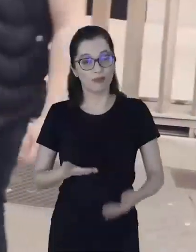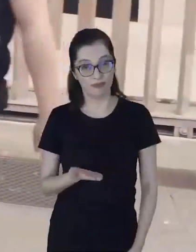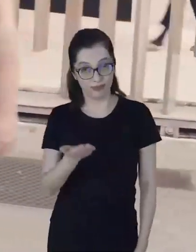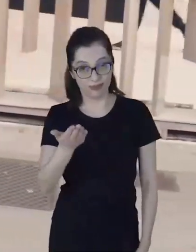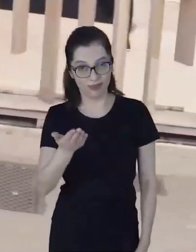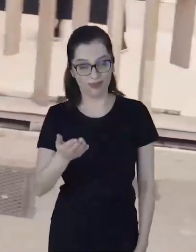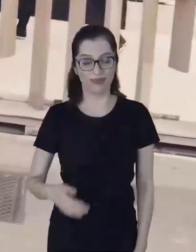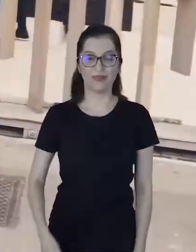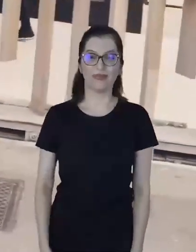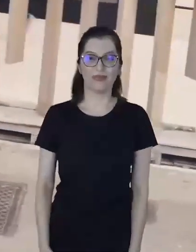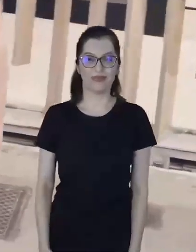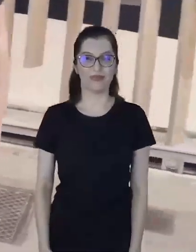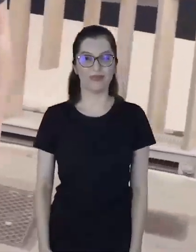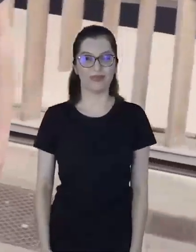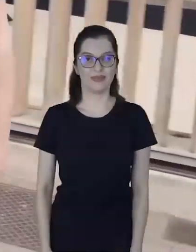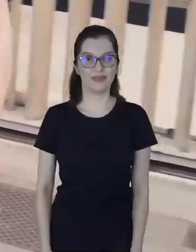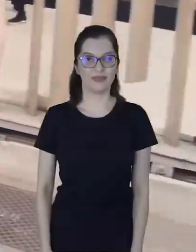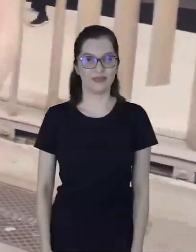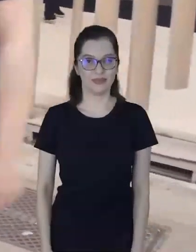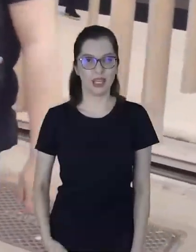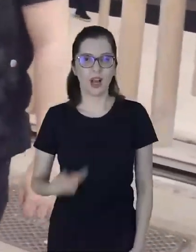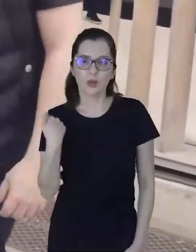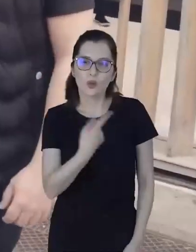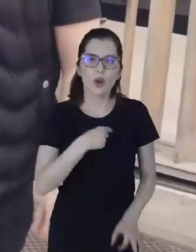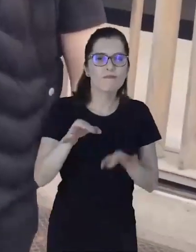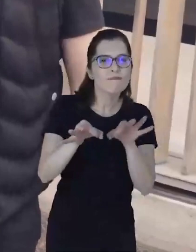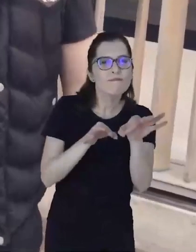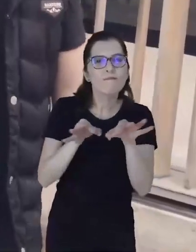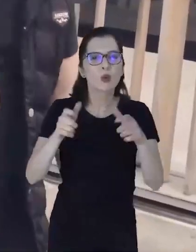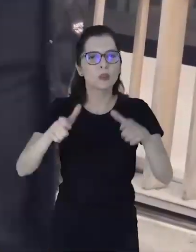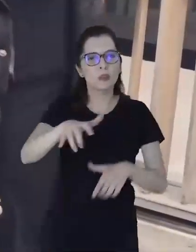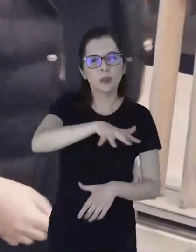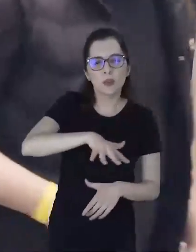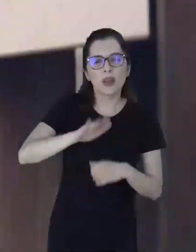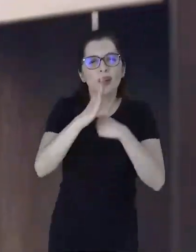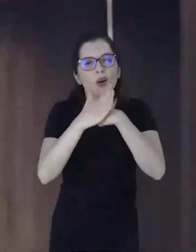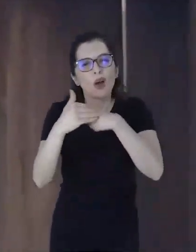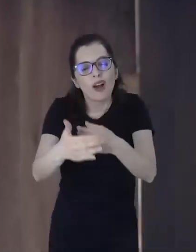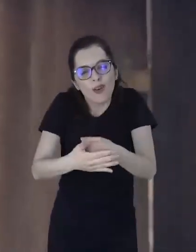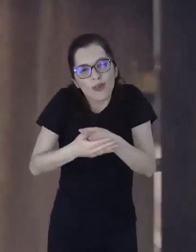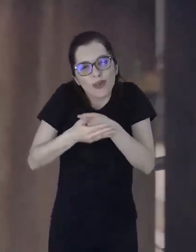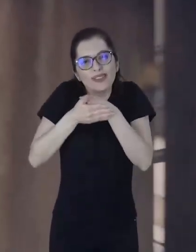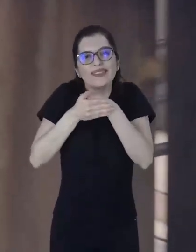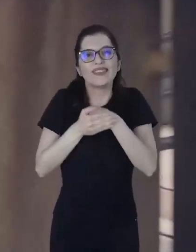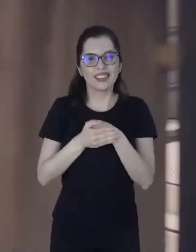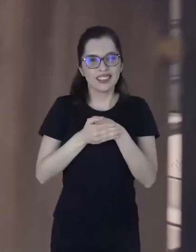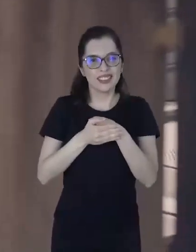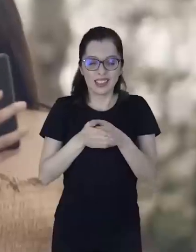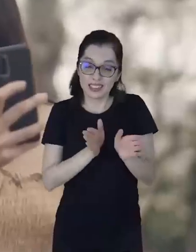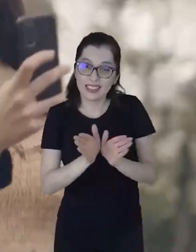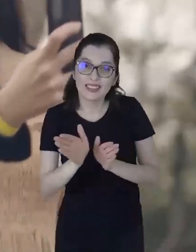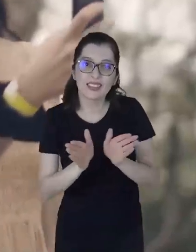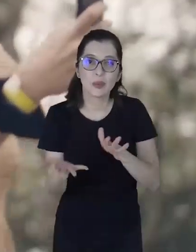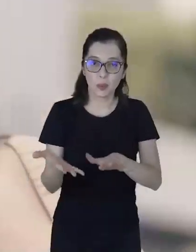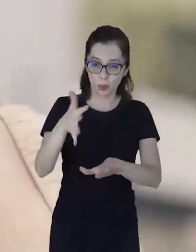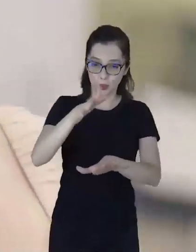nosso convite para você. Na calçada, um jovem de bengala branca recepcionado. Construirmos juntos um espaço cada vez mais acolhedor,